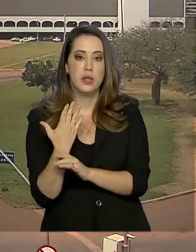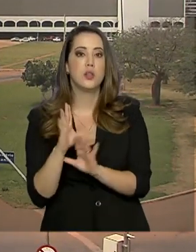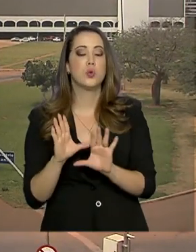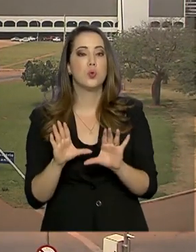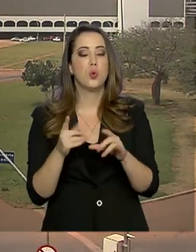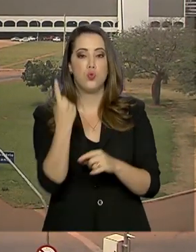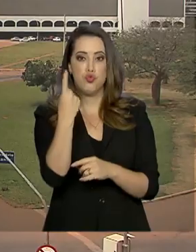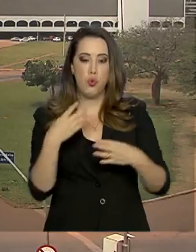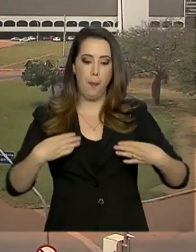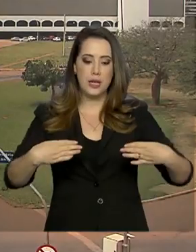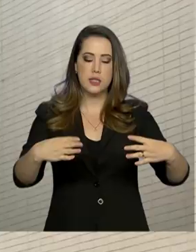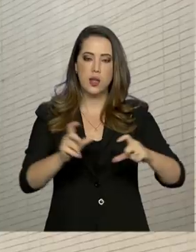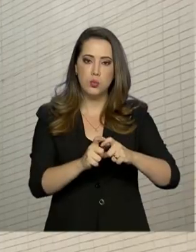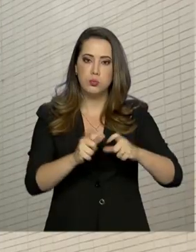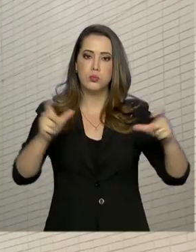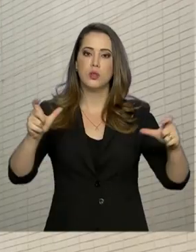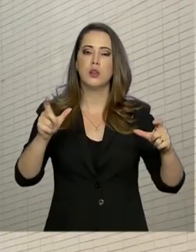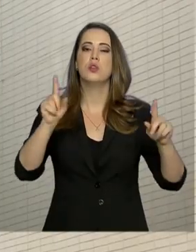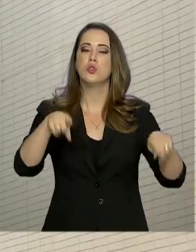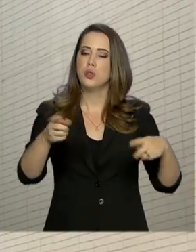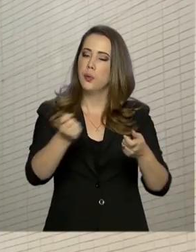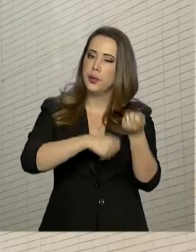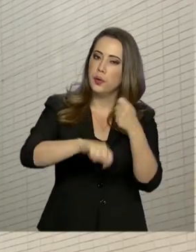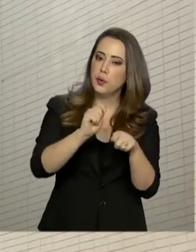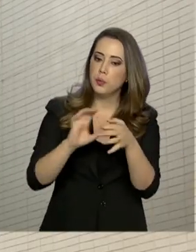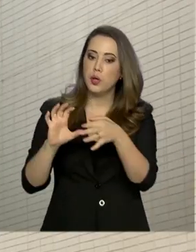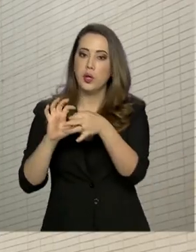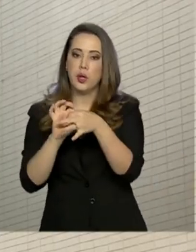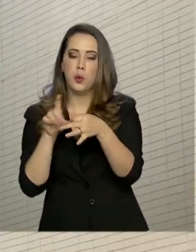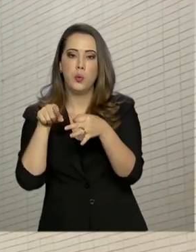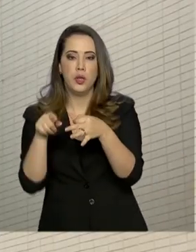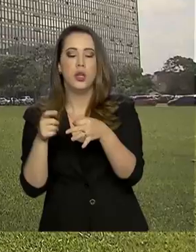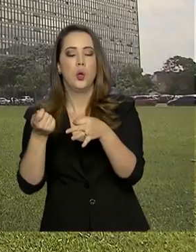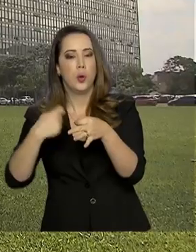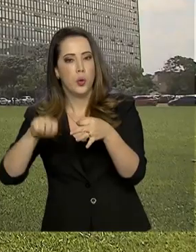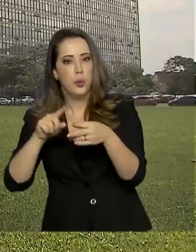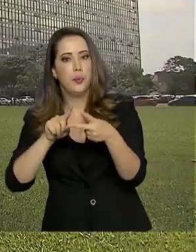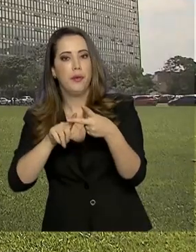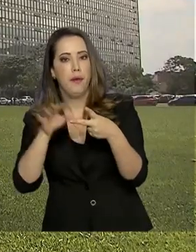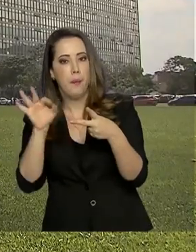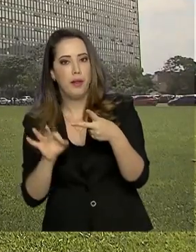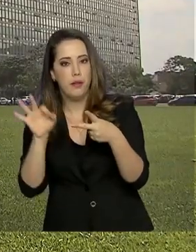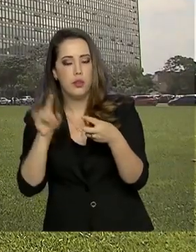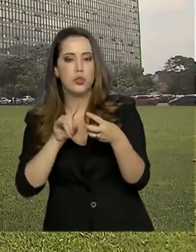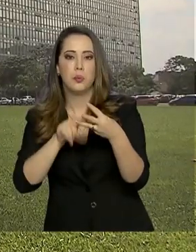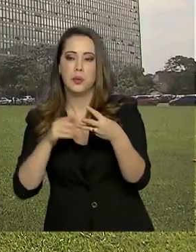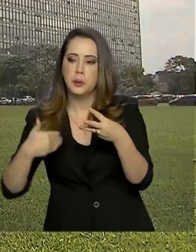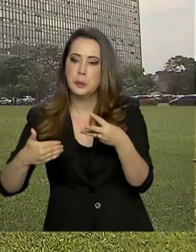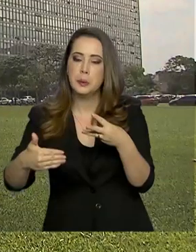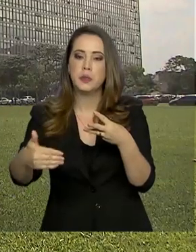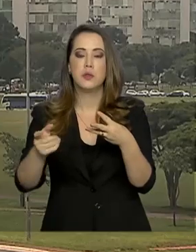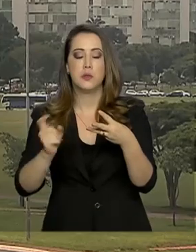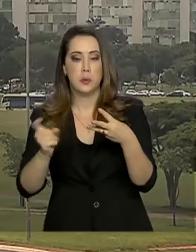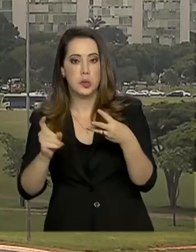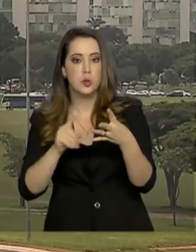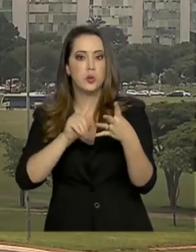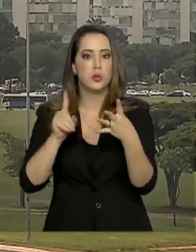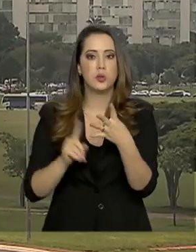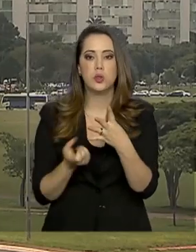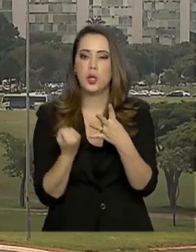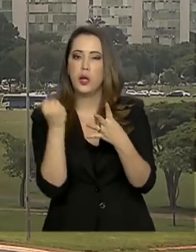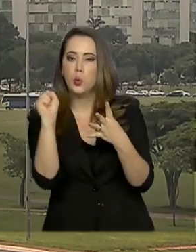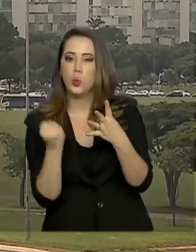ministério, o da economia, que reuniu as antigas pastas da fazenda, do planejamento, desenvolvimento e gestão, da